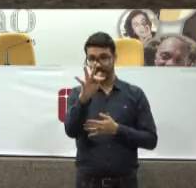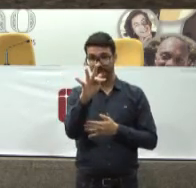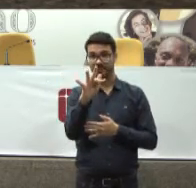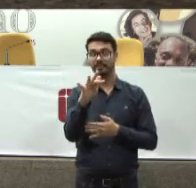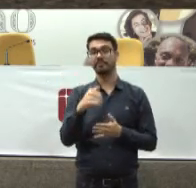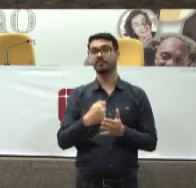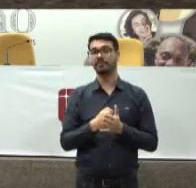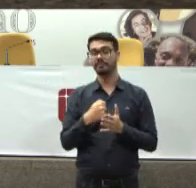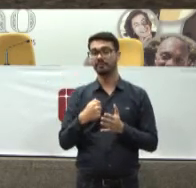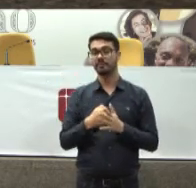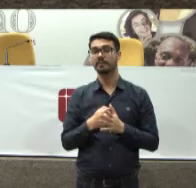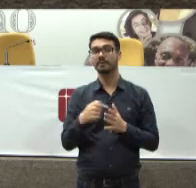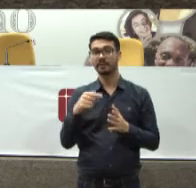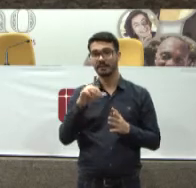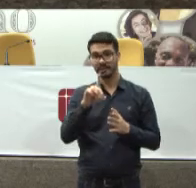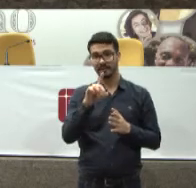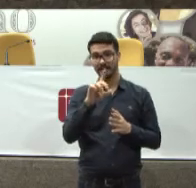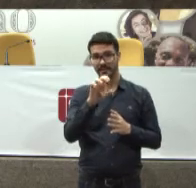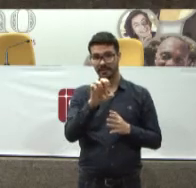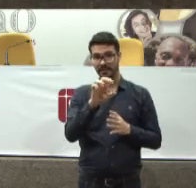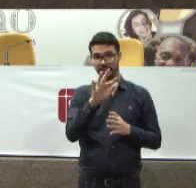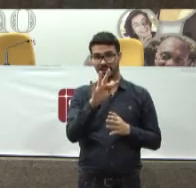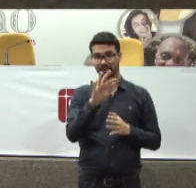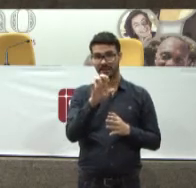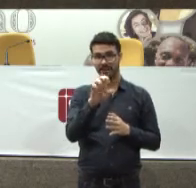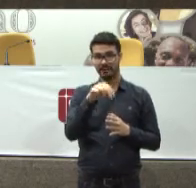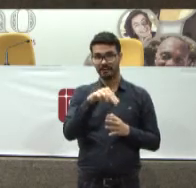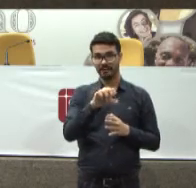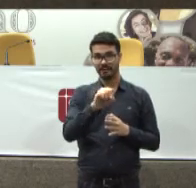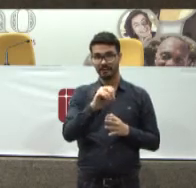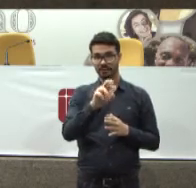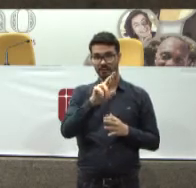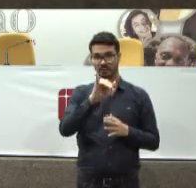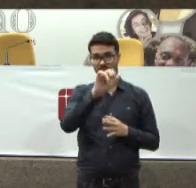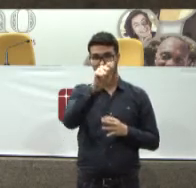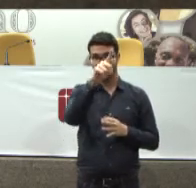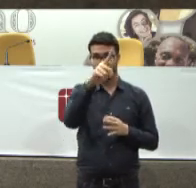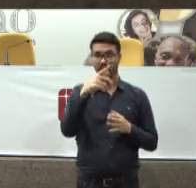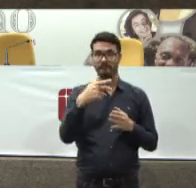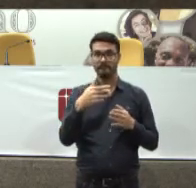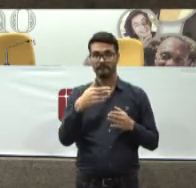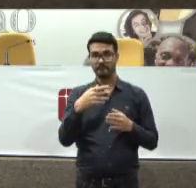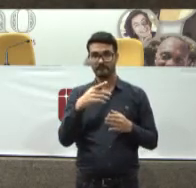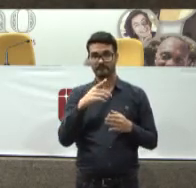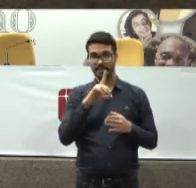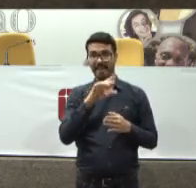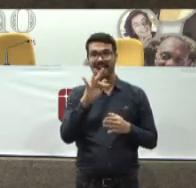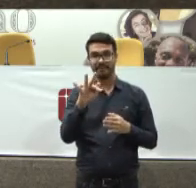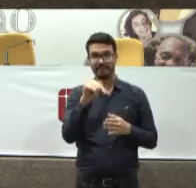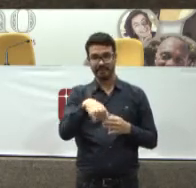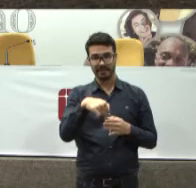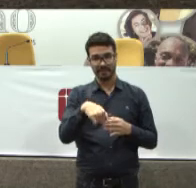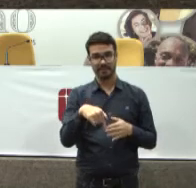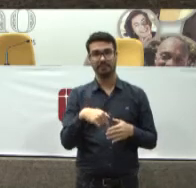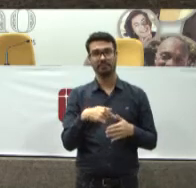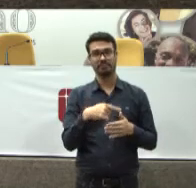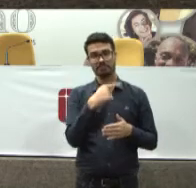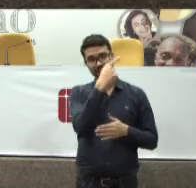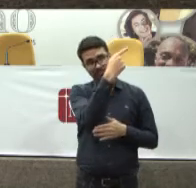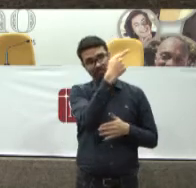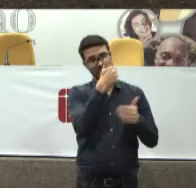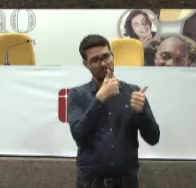Pública Do DF Nós atendemos Há 5 minutos daqui Bem pertinho Da rodoviária Aqui de Brasília Dá para ir até a pé Caminhada boa